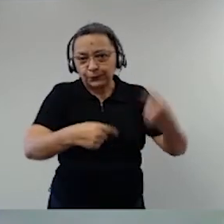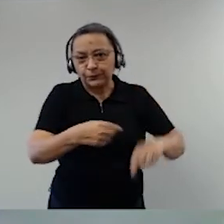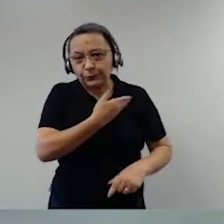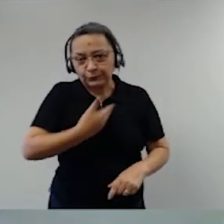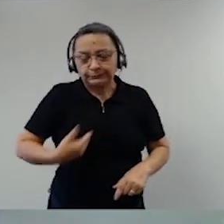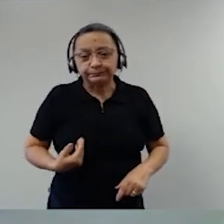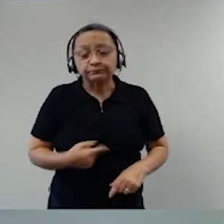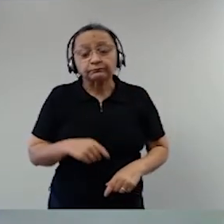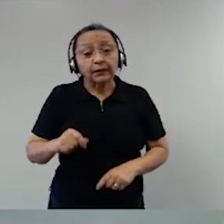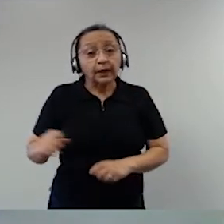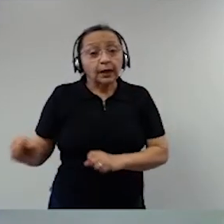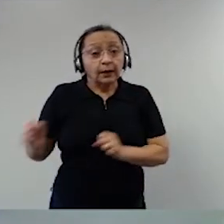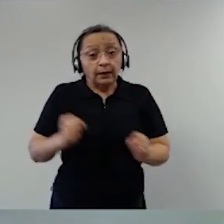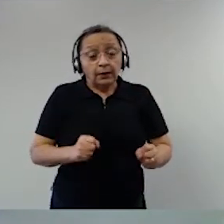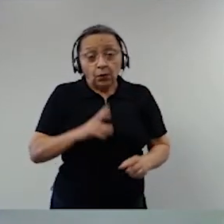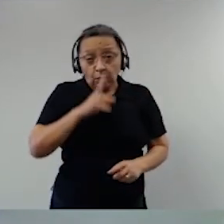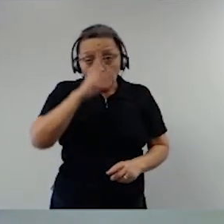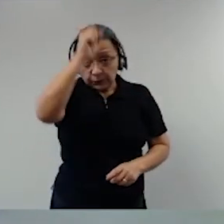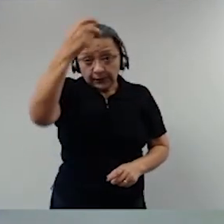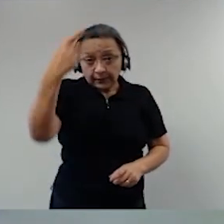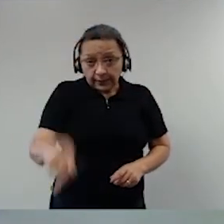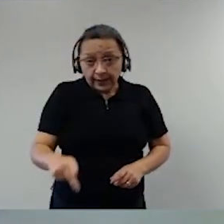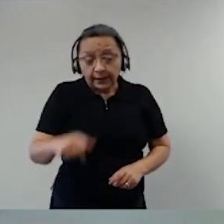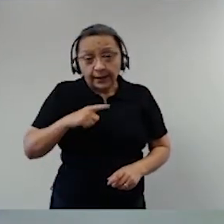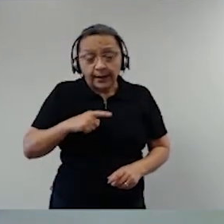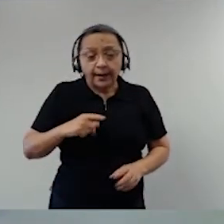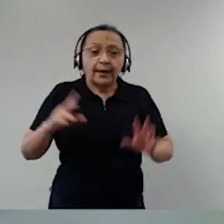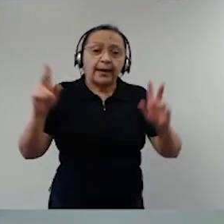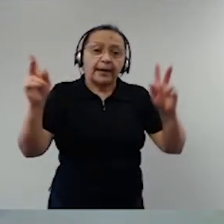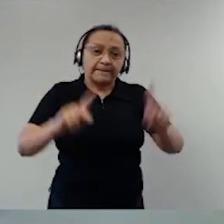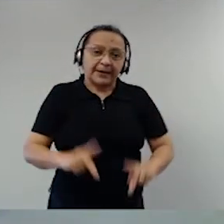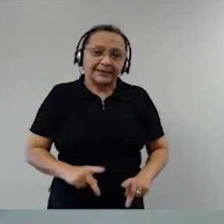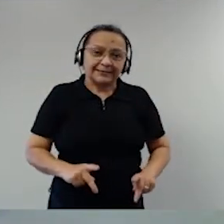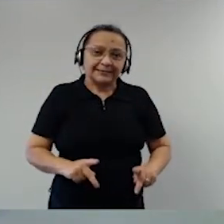disciplina, é a hierarquia. Elas não podem ser politizadas,